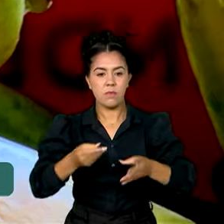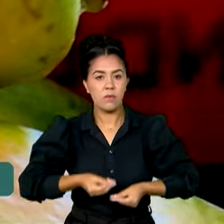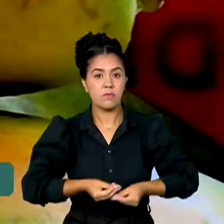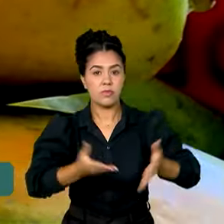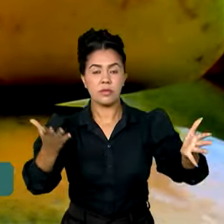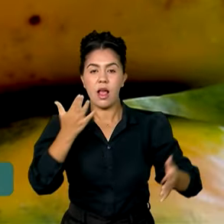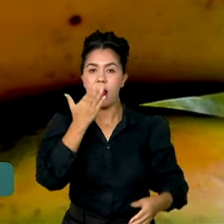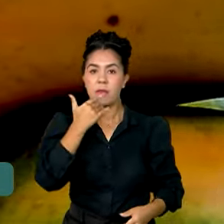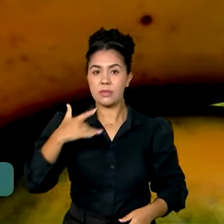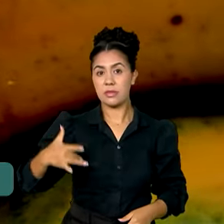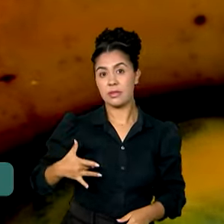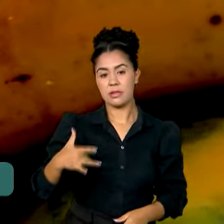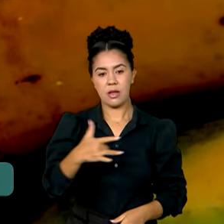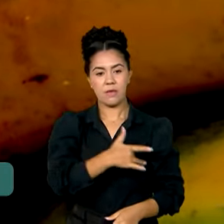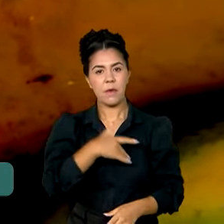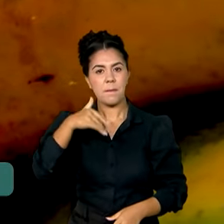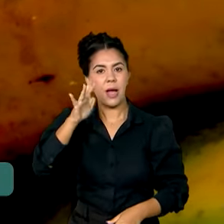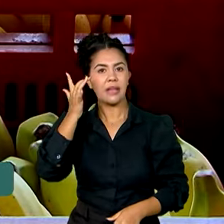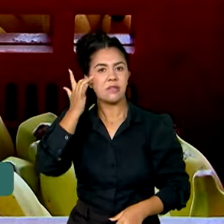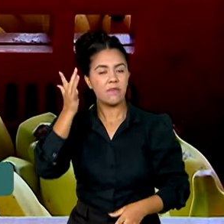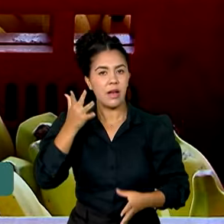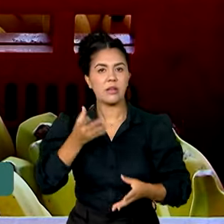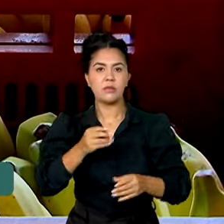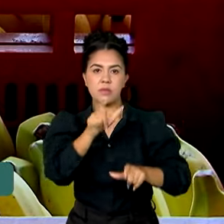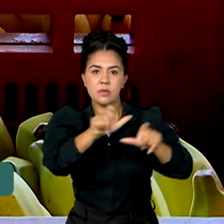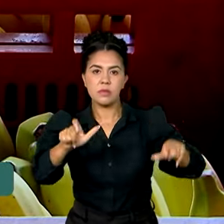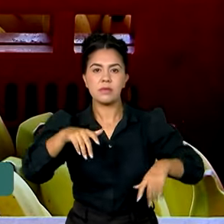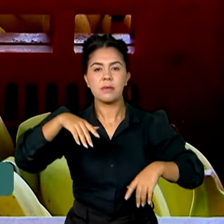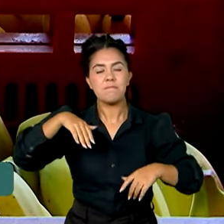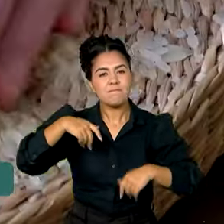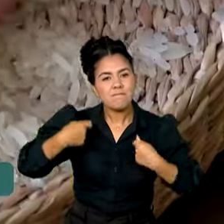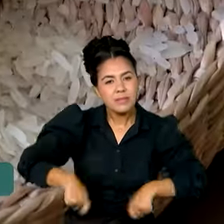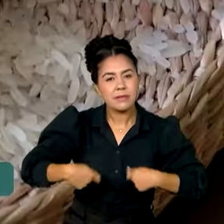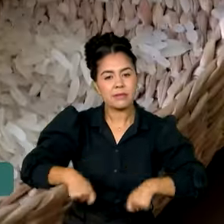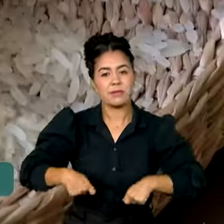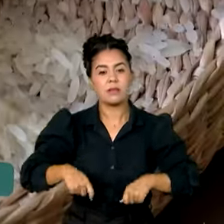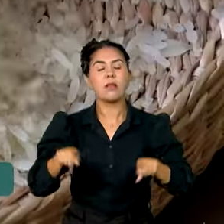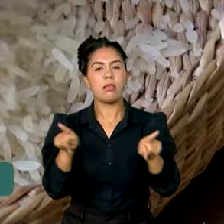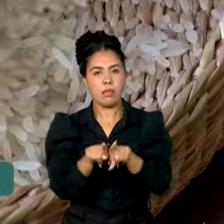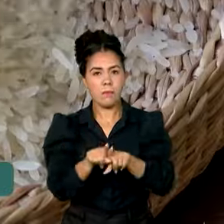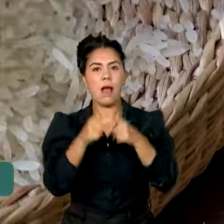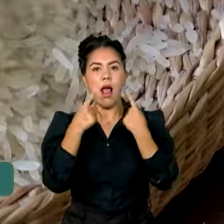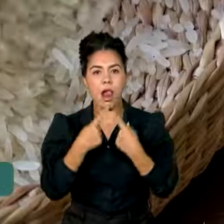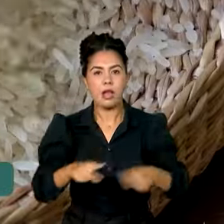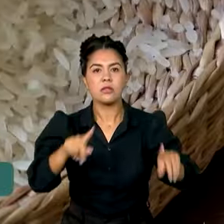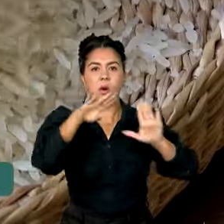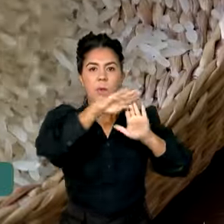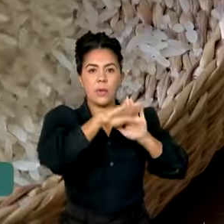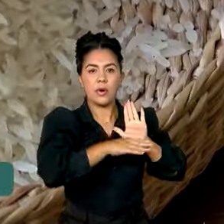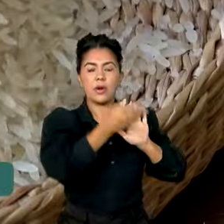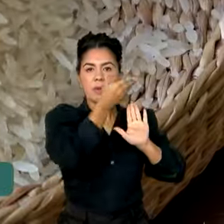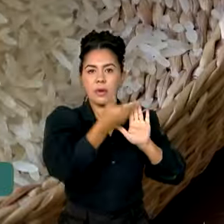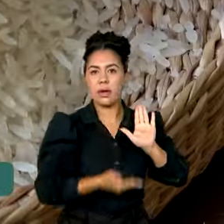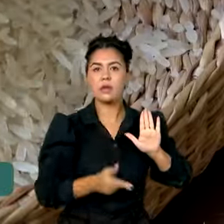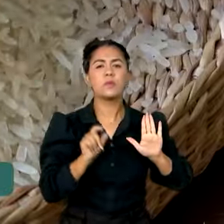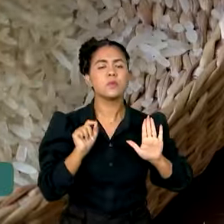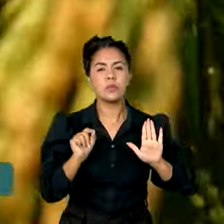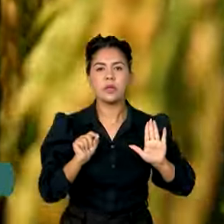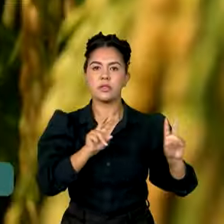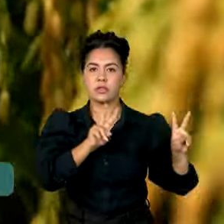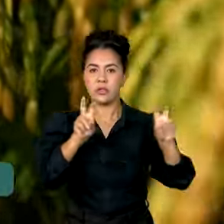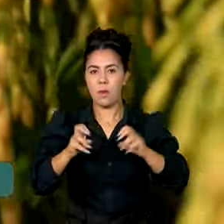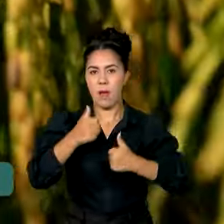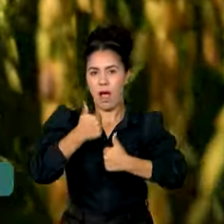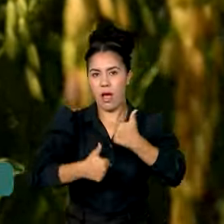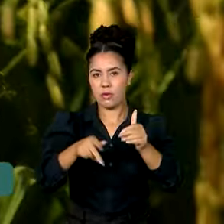saudáveis seja facilitado para quem mais precisa. Além disso, foi lançado o programa Arroz da Gente, para estimular